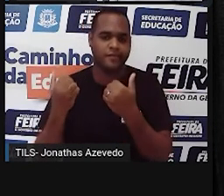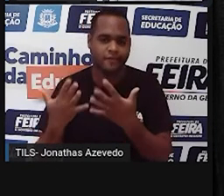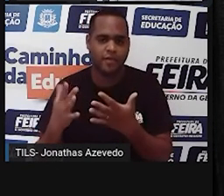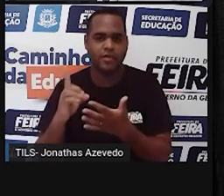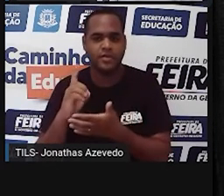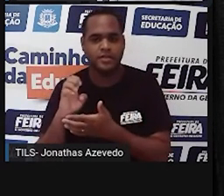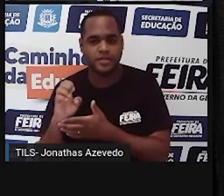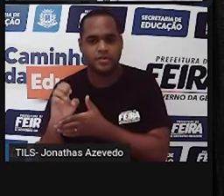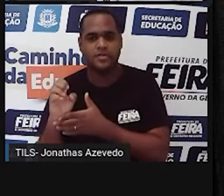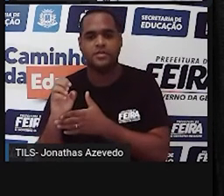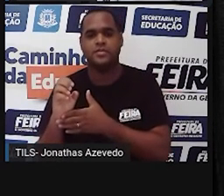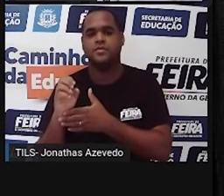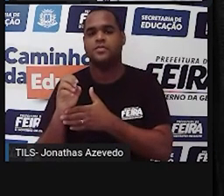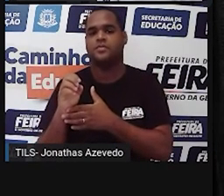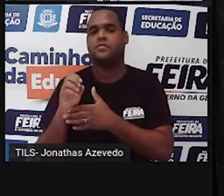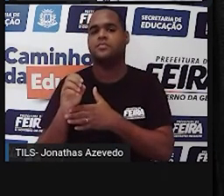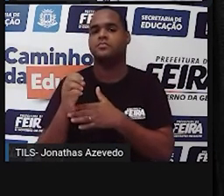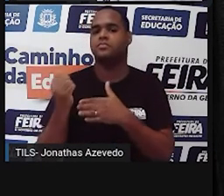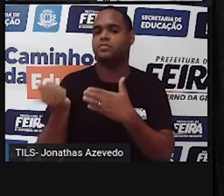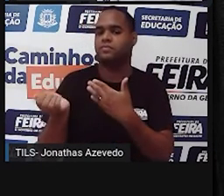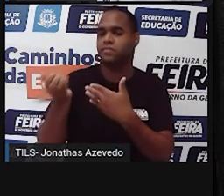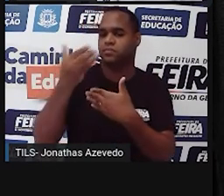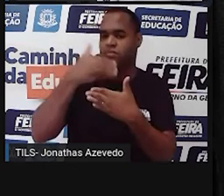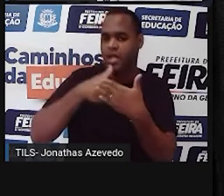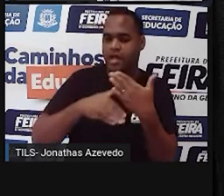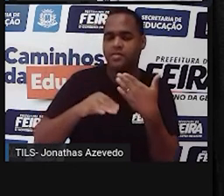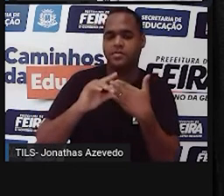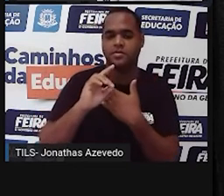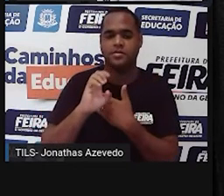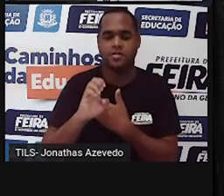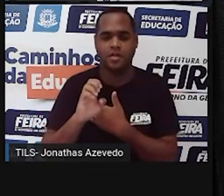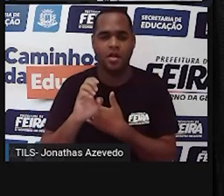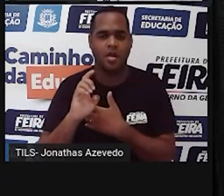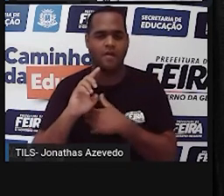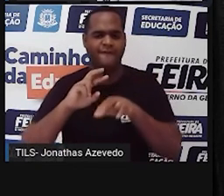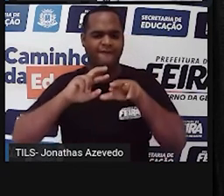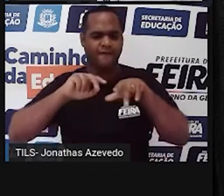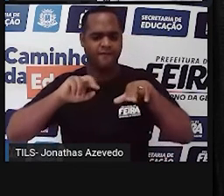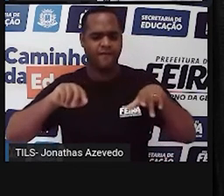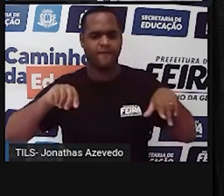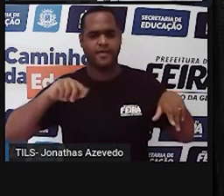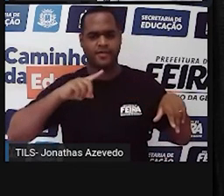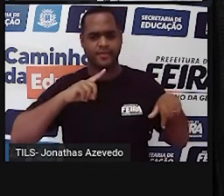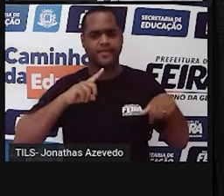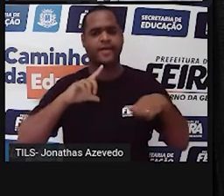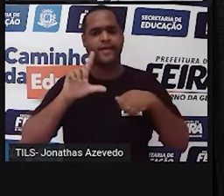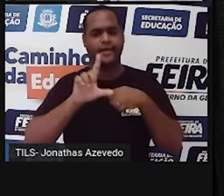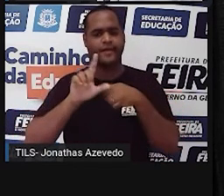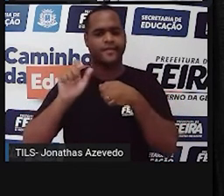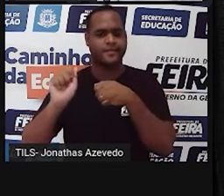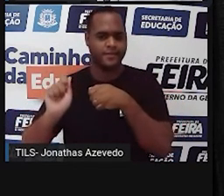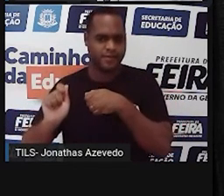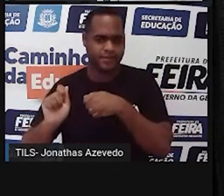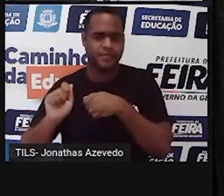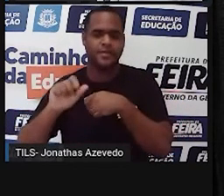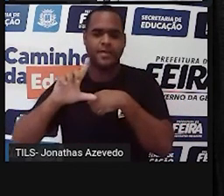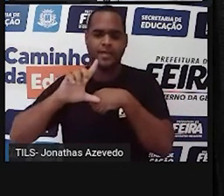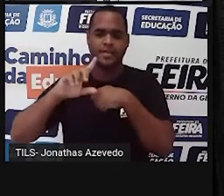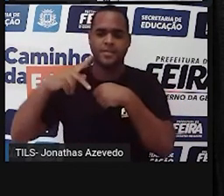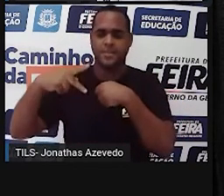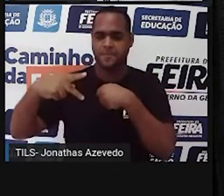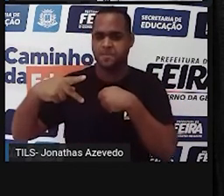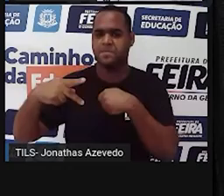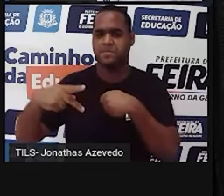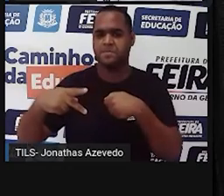respeito a, por trás de... Existem inúmeras locuções, não é? Locuções prepositivas